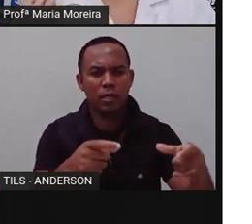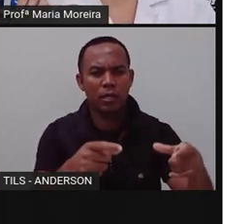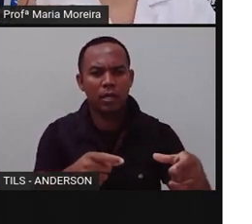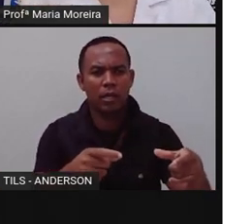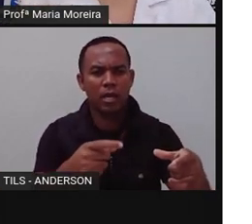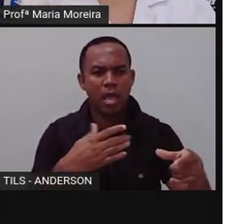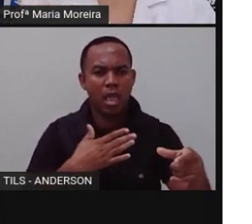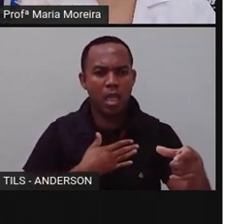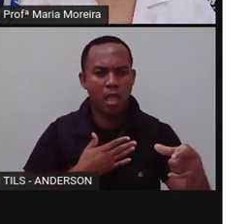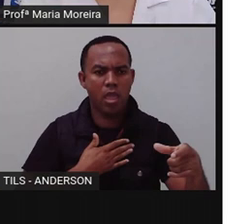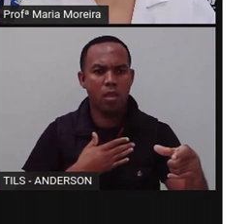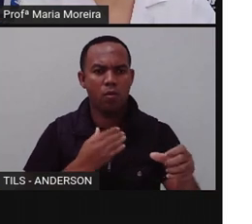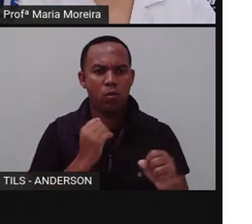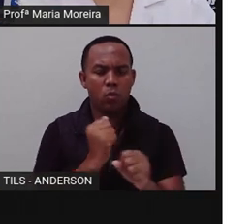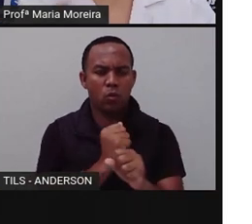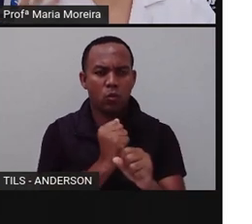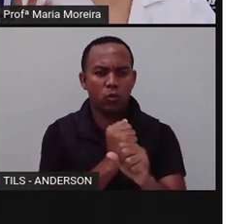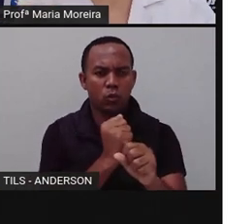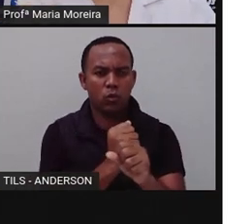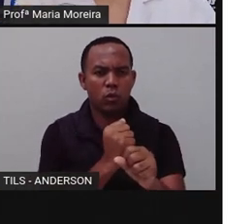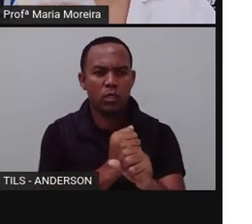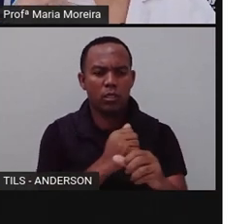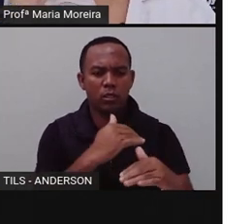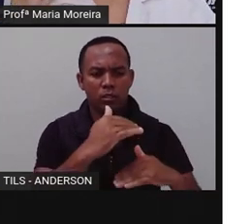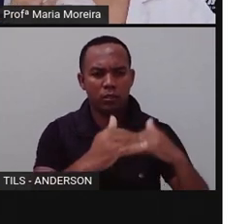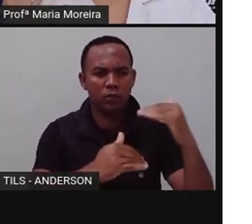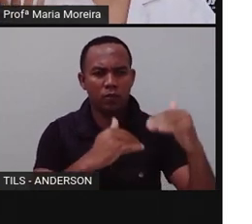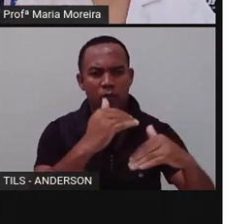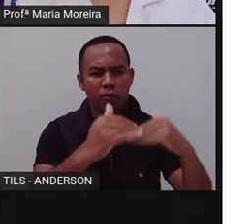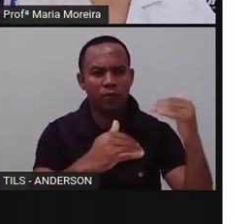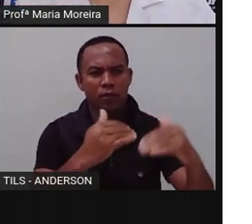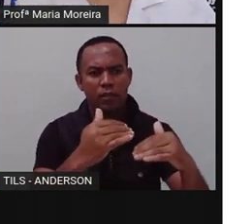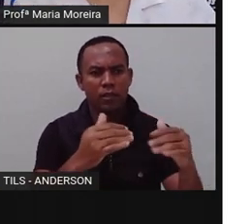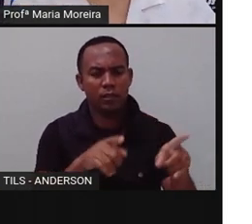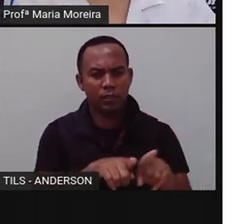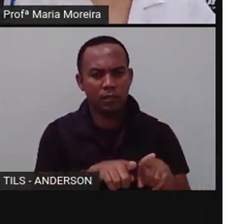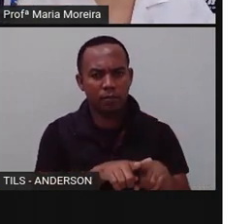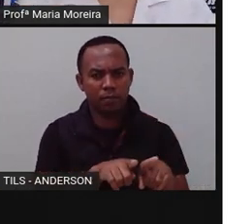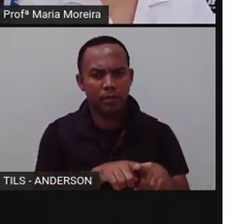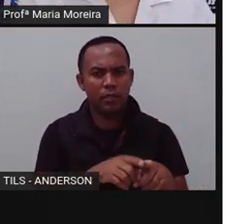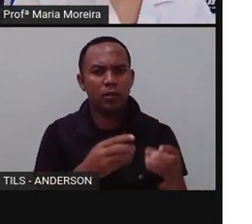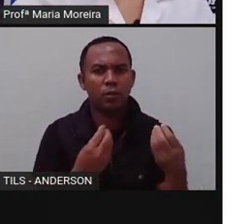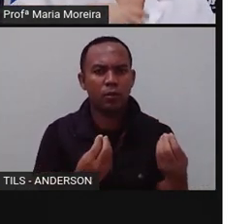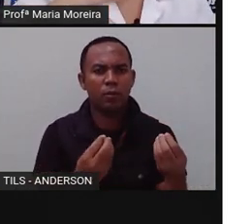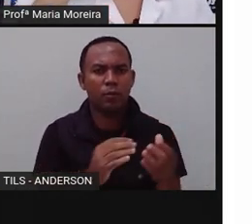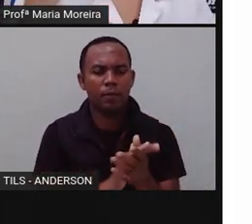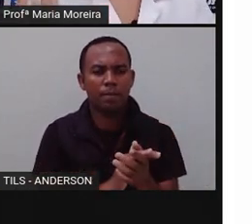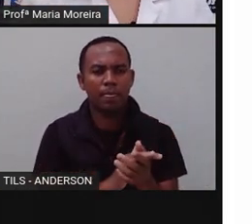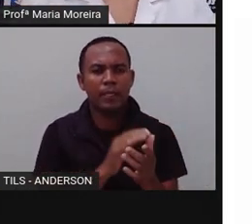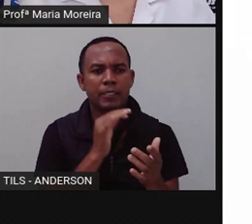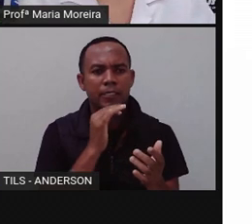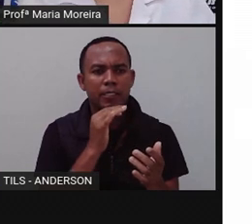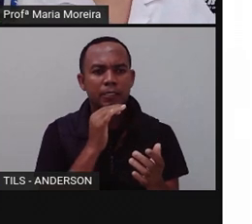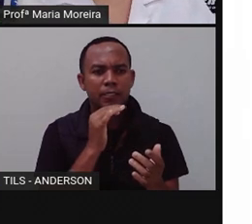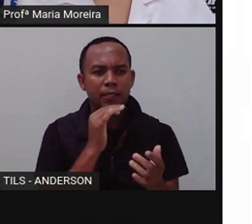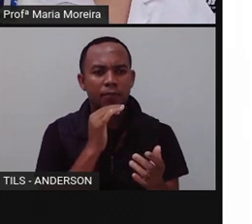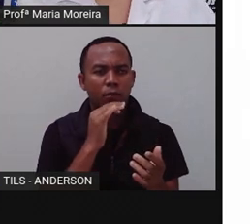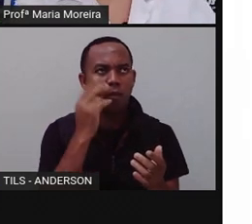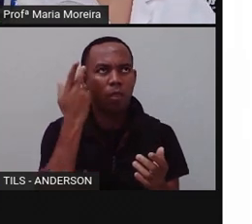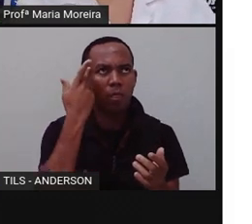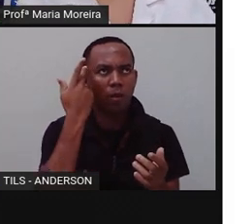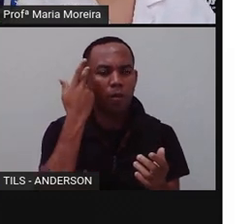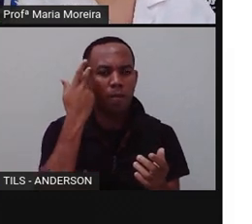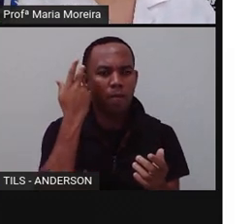construir, né? Que eu vou construir, vou reproduzir uma coisa artificial. Ela não veio naturalmente.